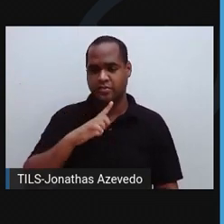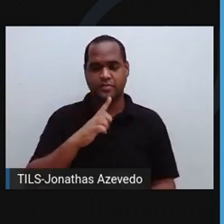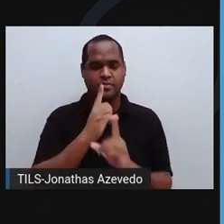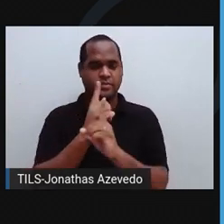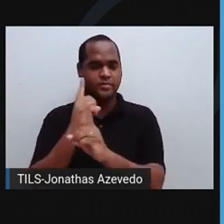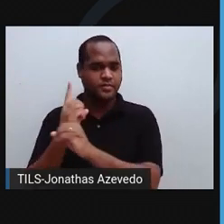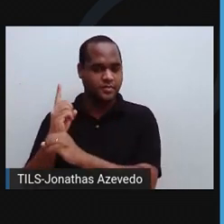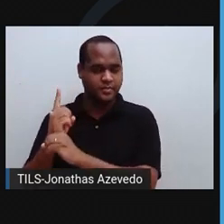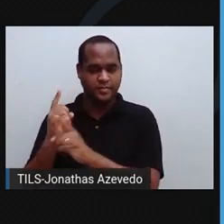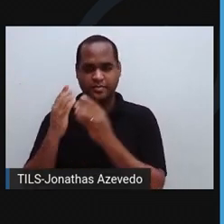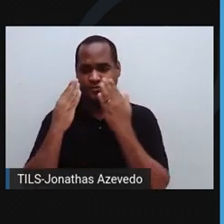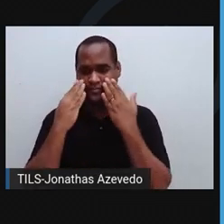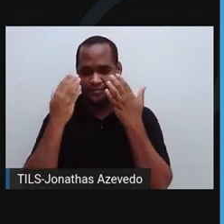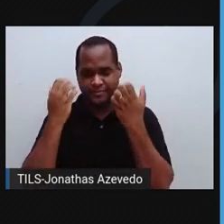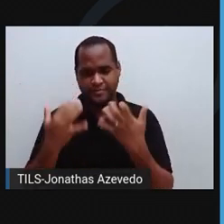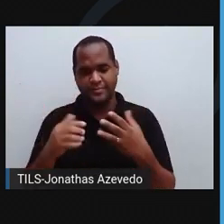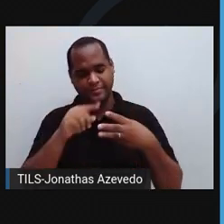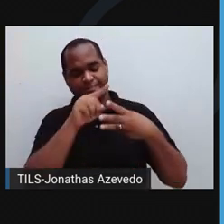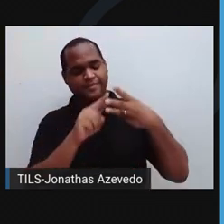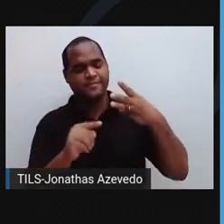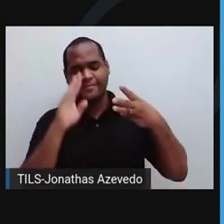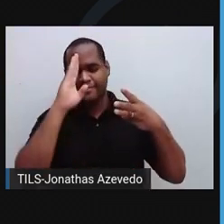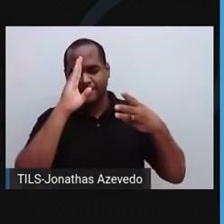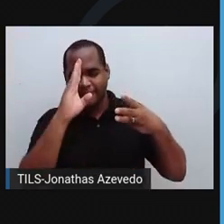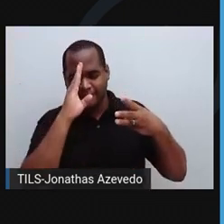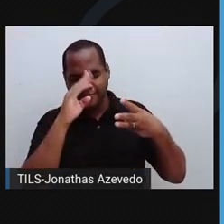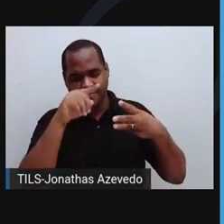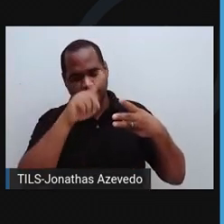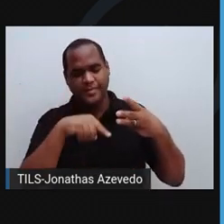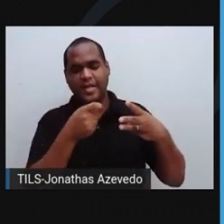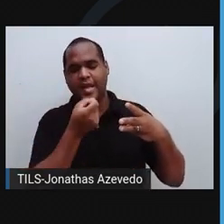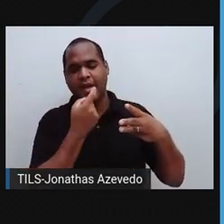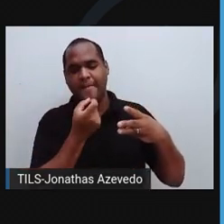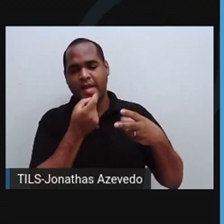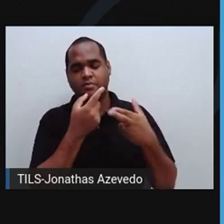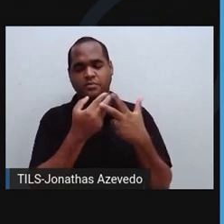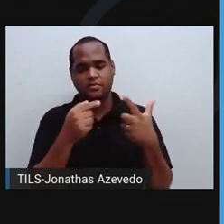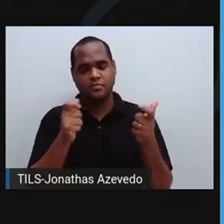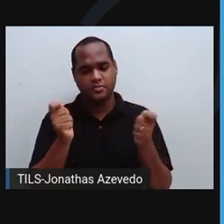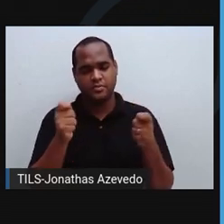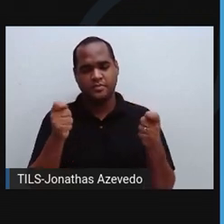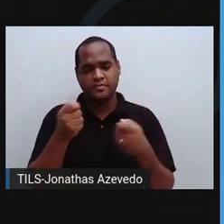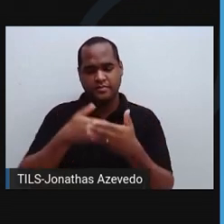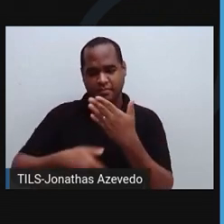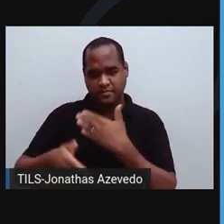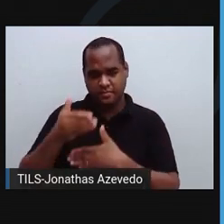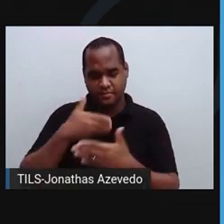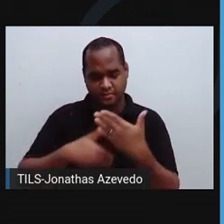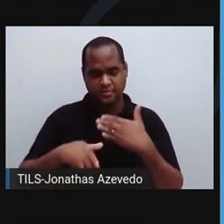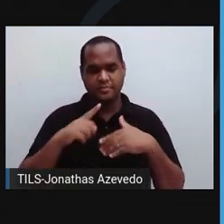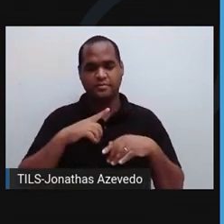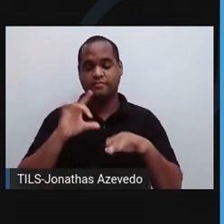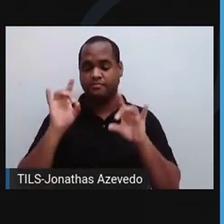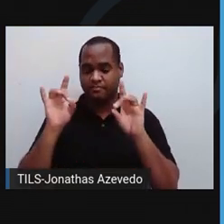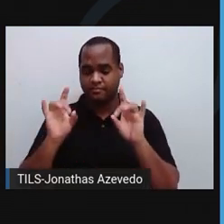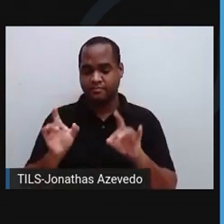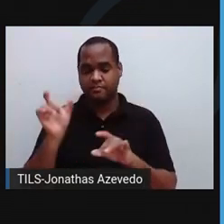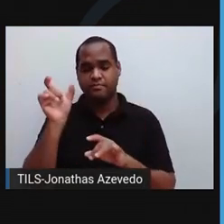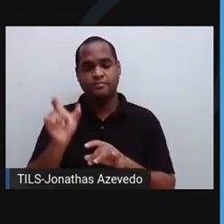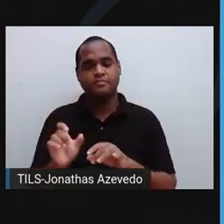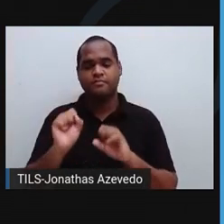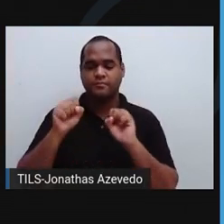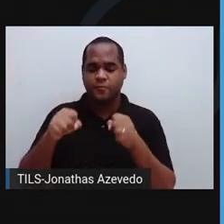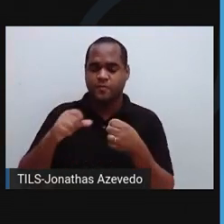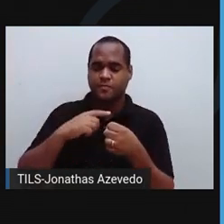resistente aos três principais medicamentos disponíveis para tratar infecções fúngicas sistêmicas. Mas os especialistas têm buscado alternativas para esse